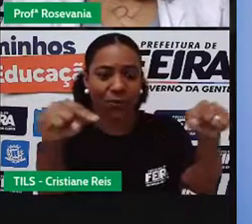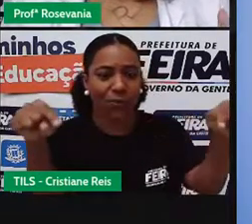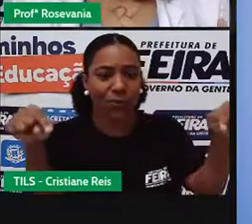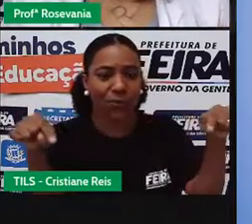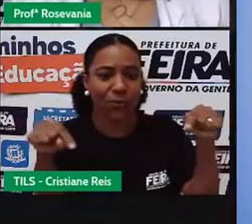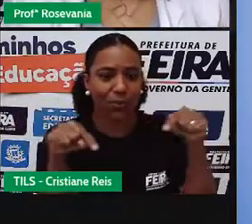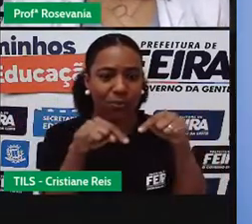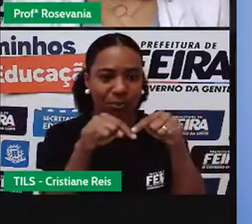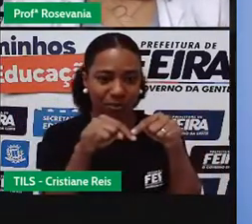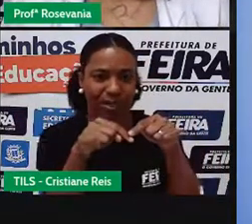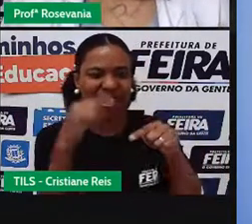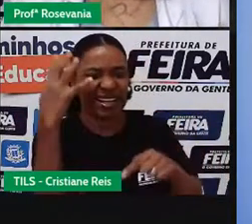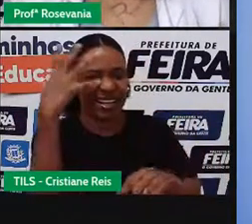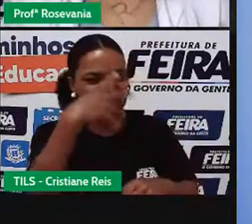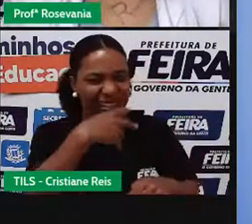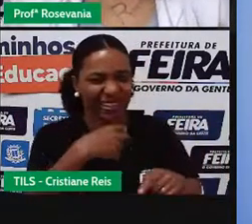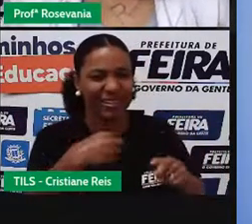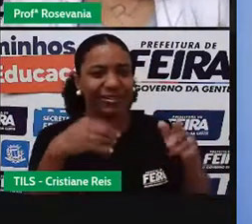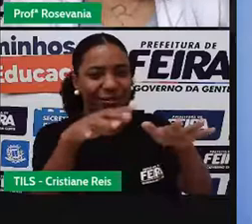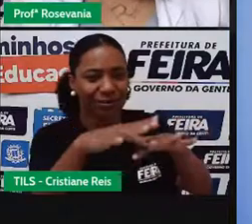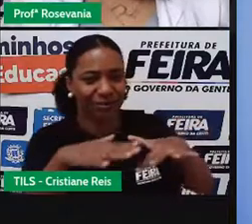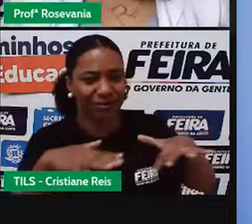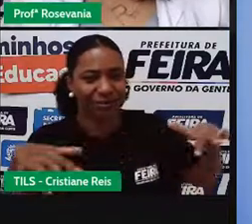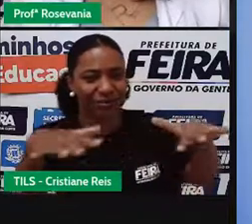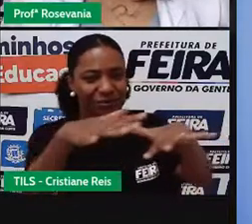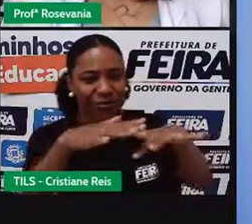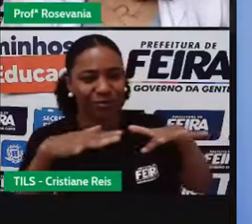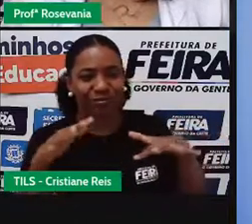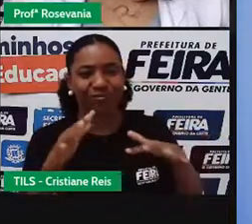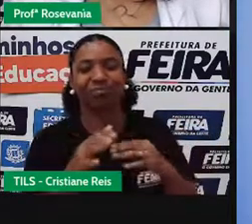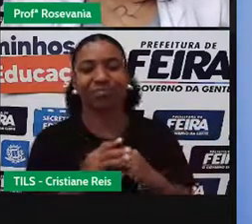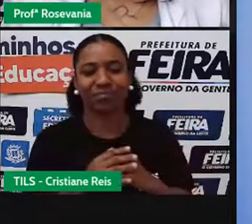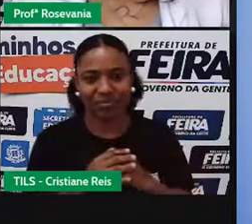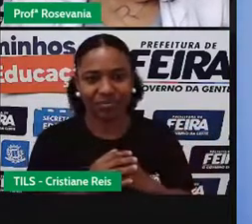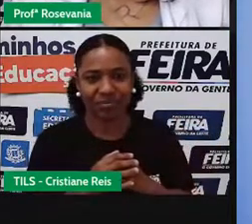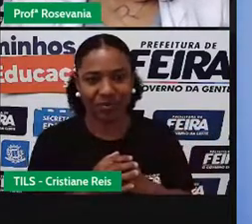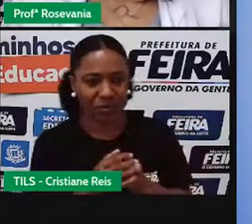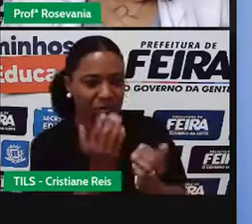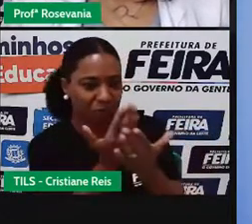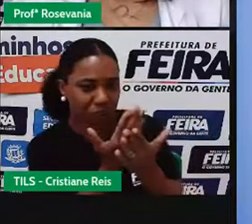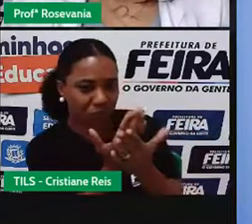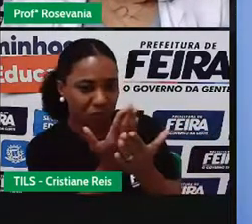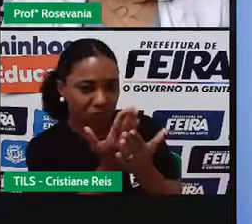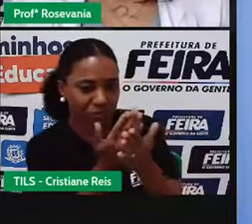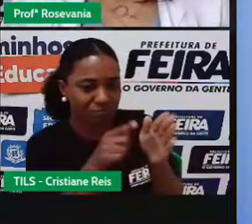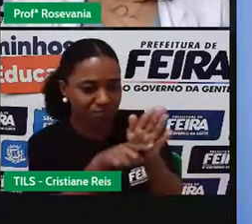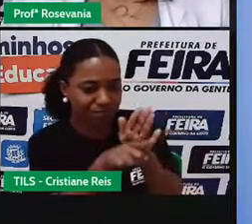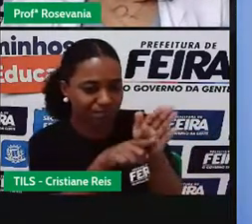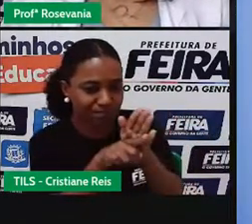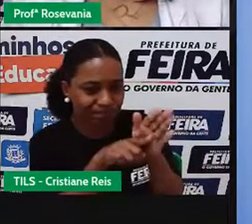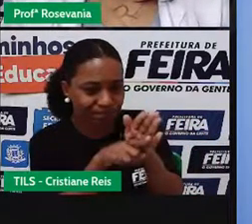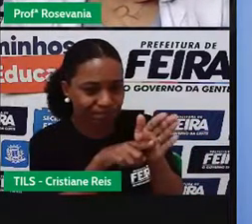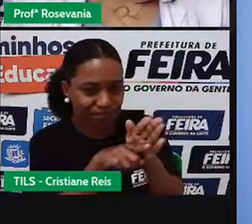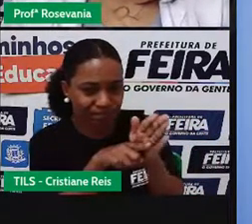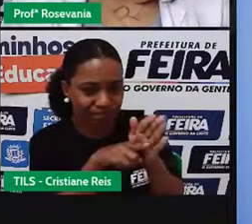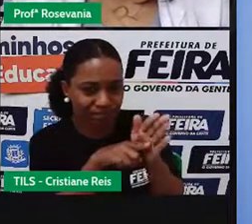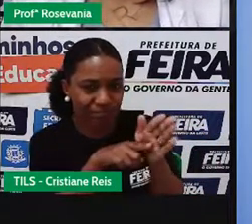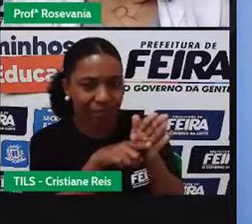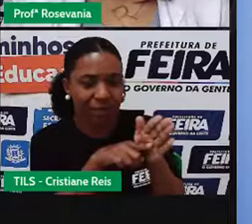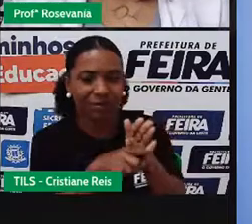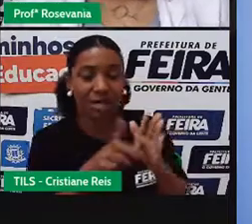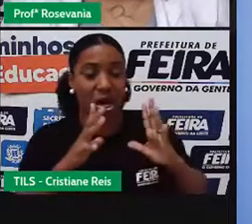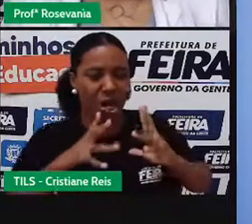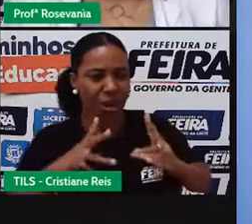espaço é lindo dela até, está tendo um estudo, né, para fazer a despoluição